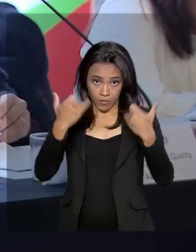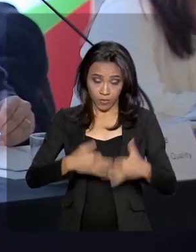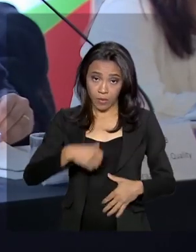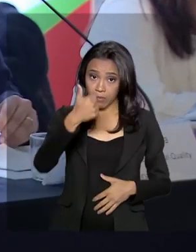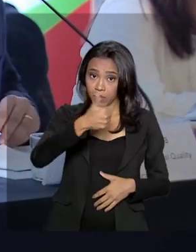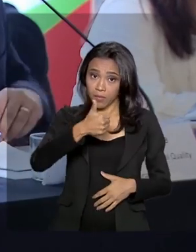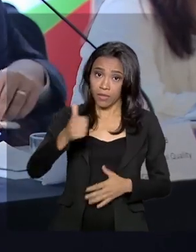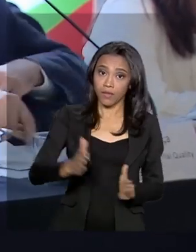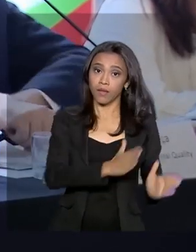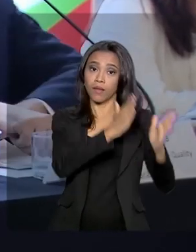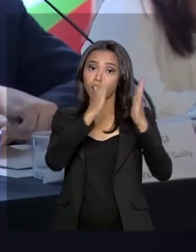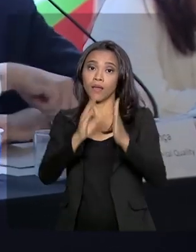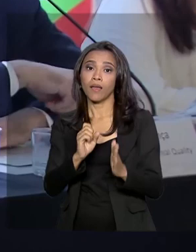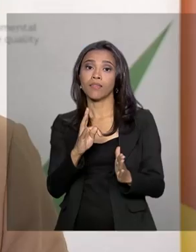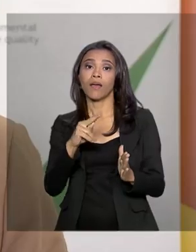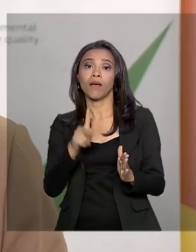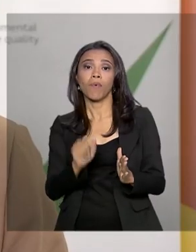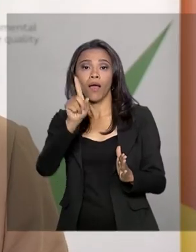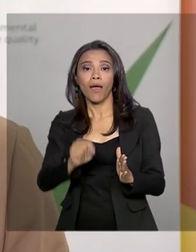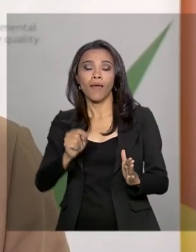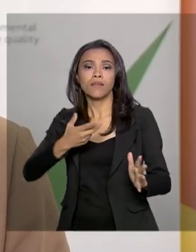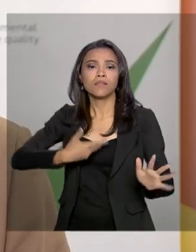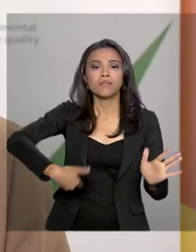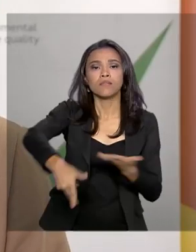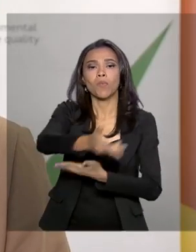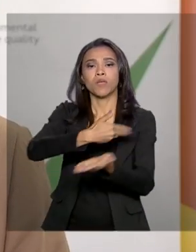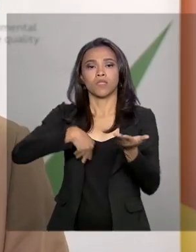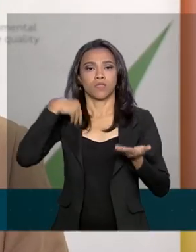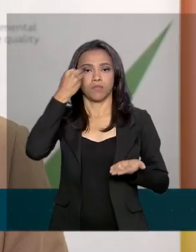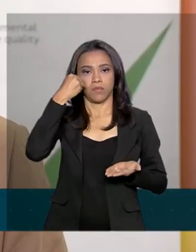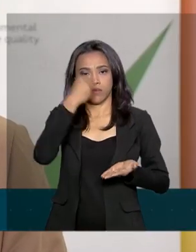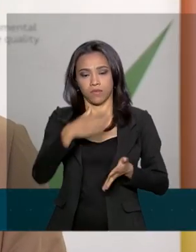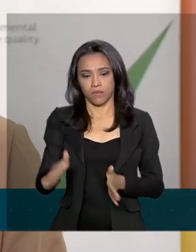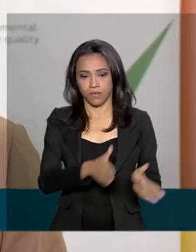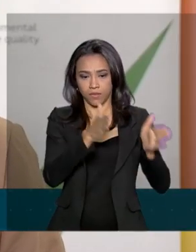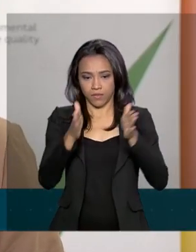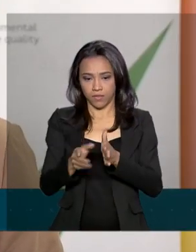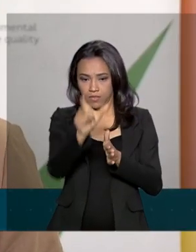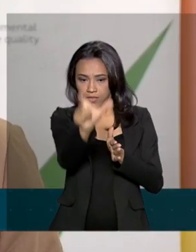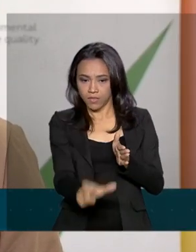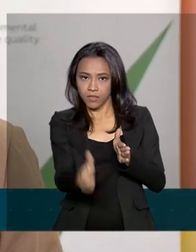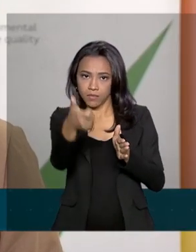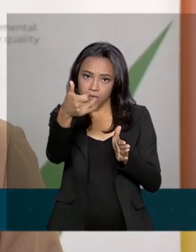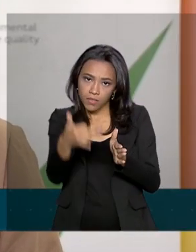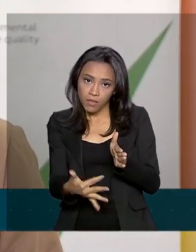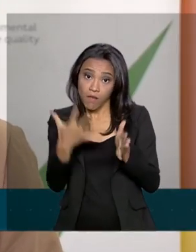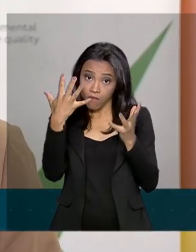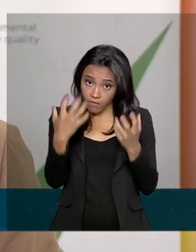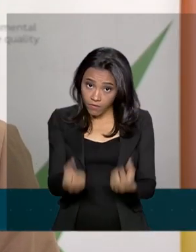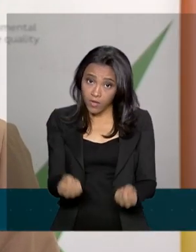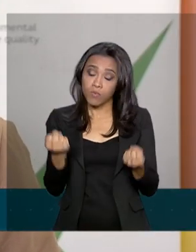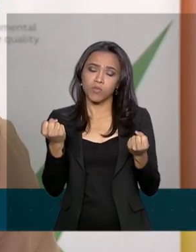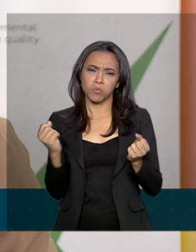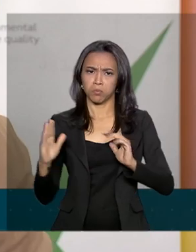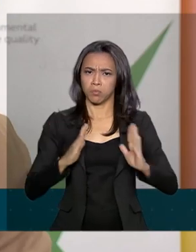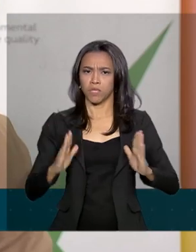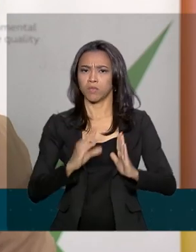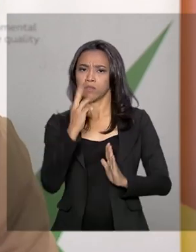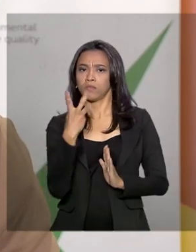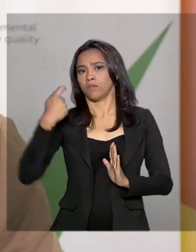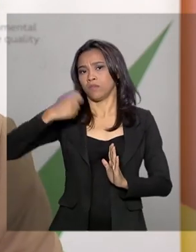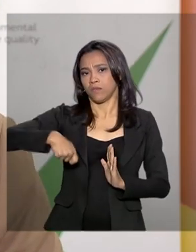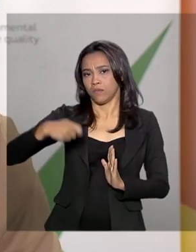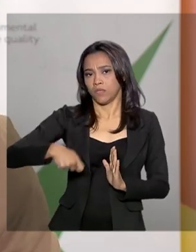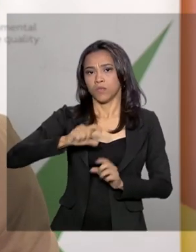compartilhar experiências entre os países. Ficou acordado que nós vamos produzir, no prazo de três meses, um